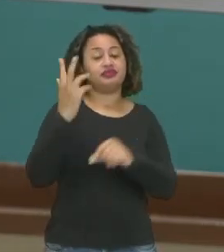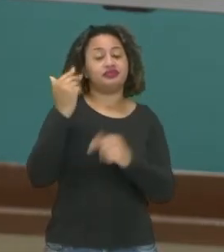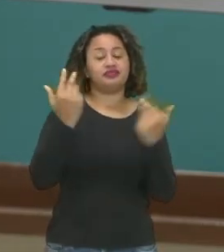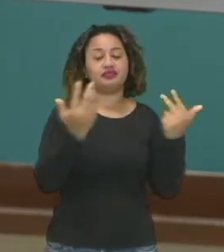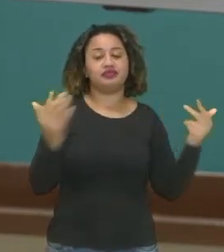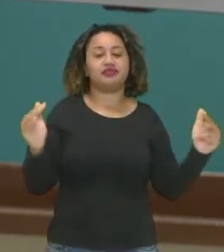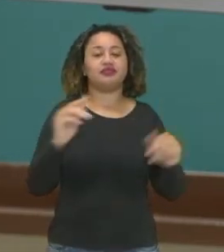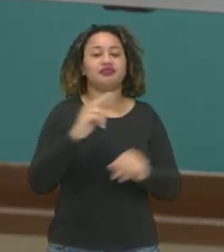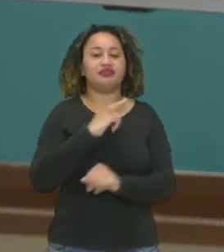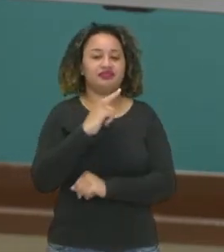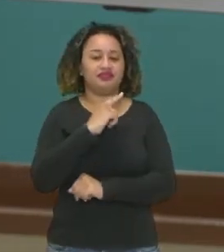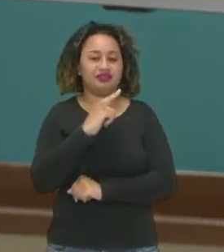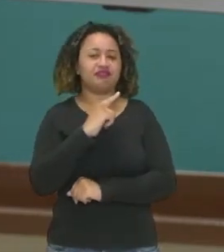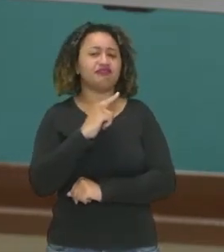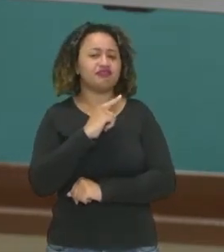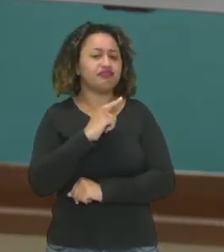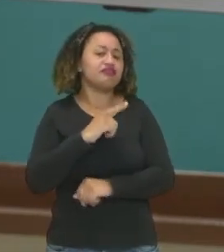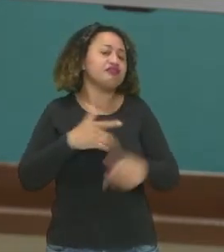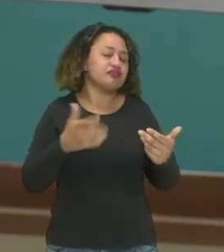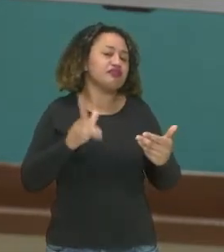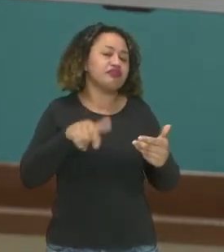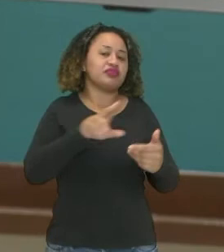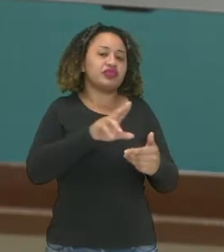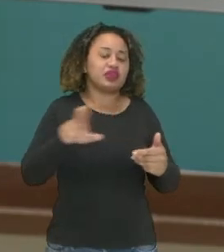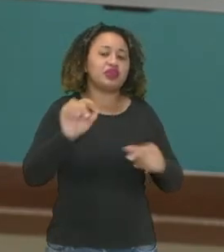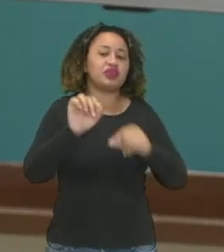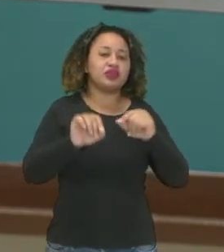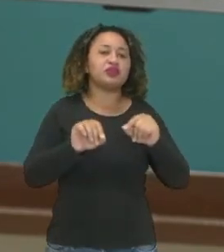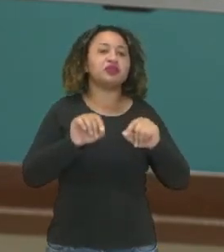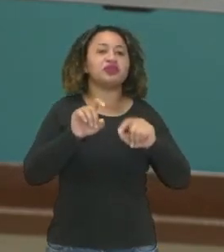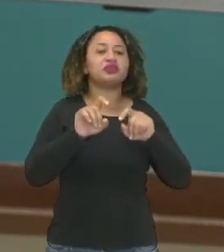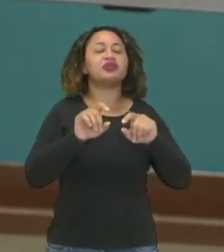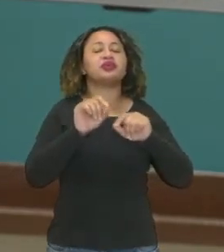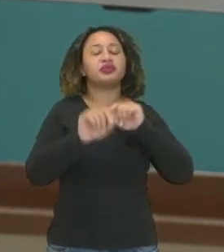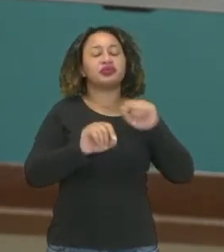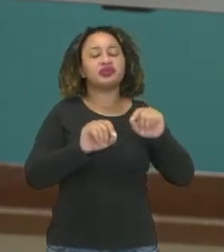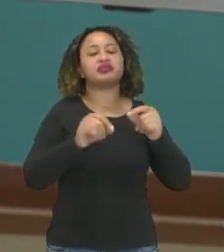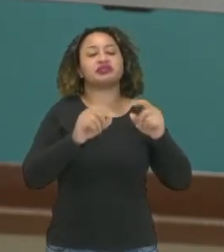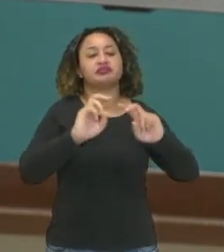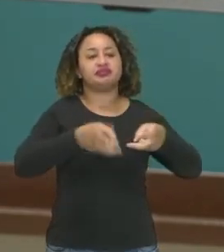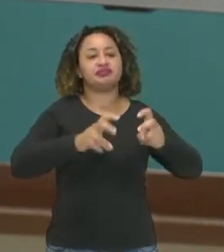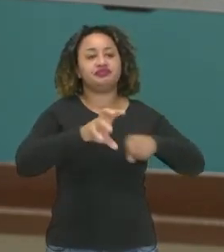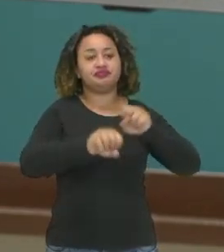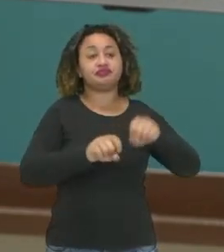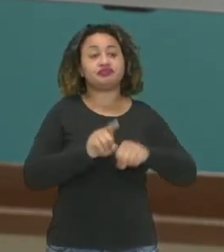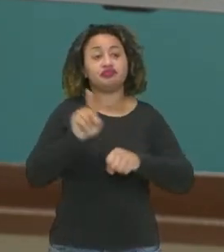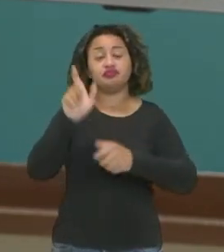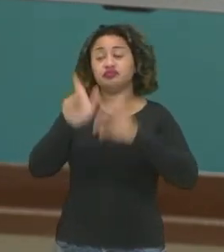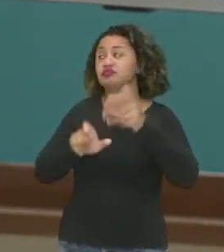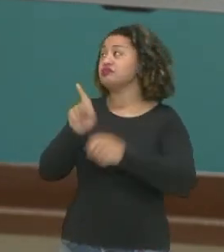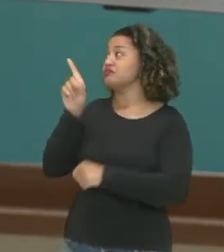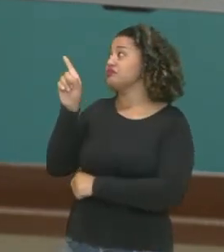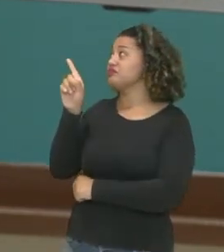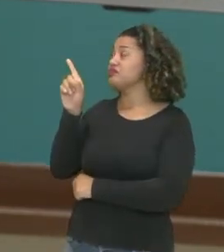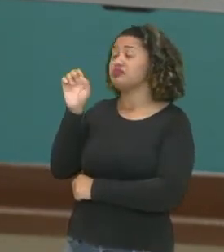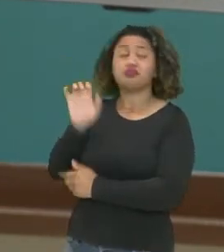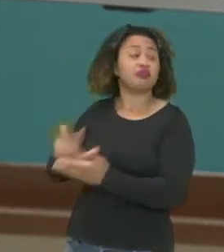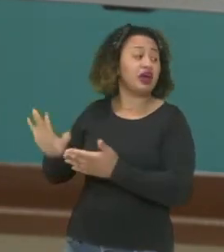disponível. A isso nós chamamos de extrativismo. Aquela pessoa, por exemplo, está tirando ali,